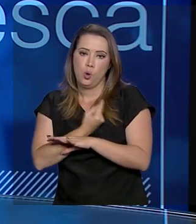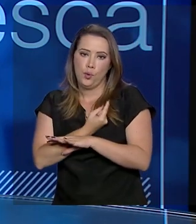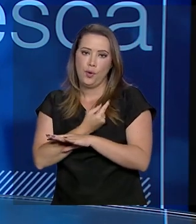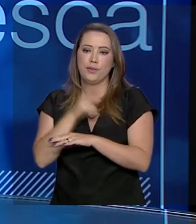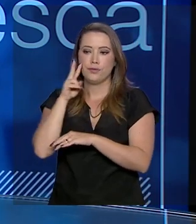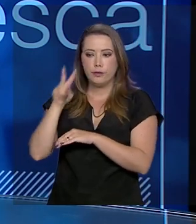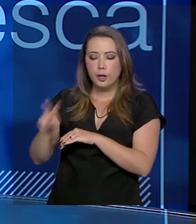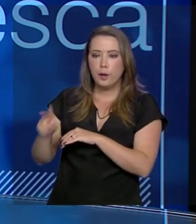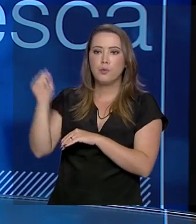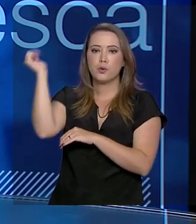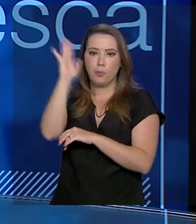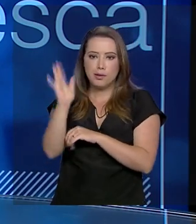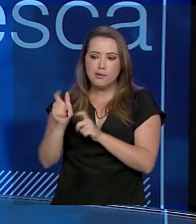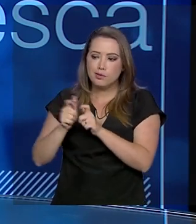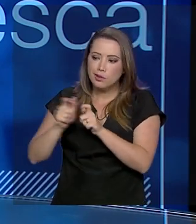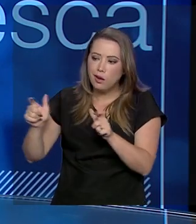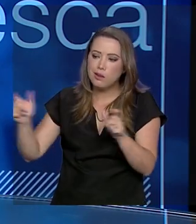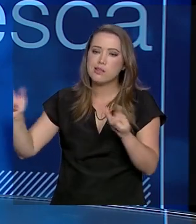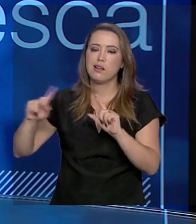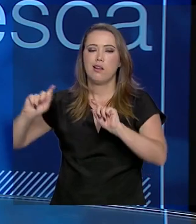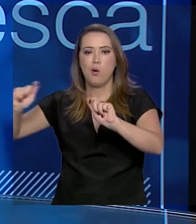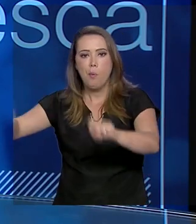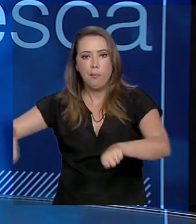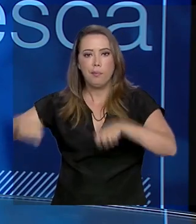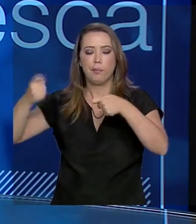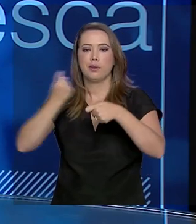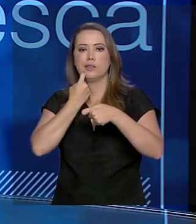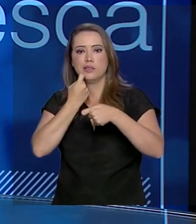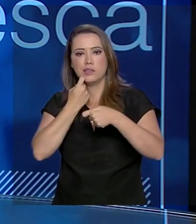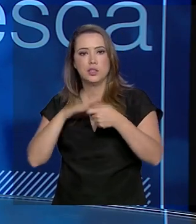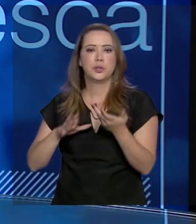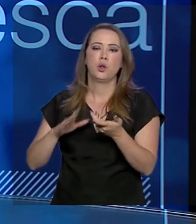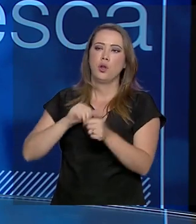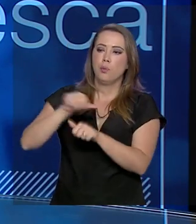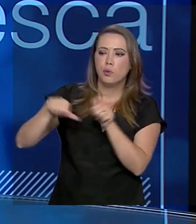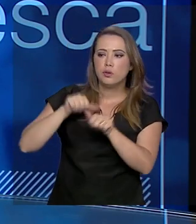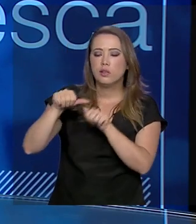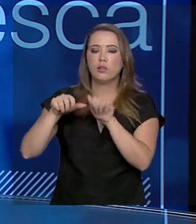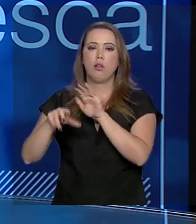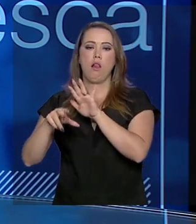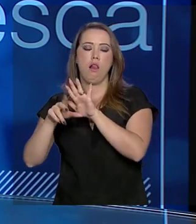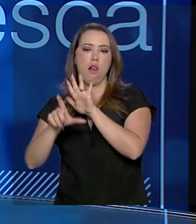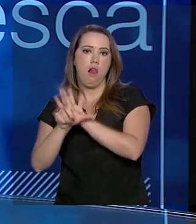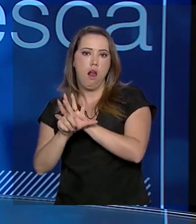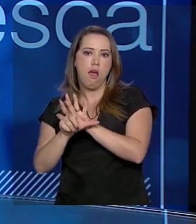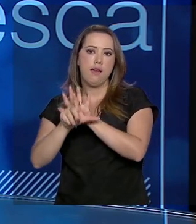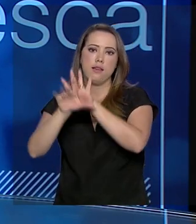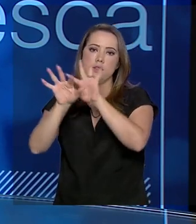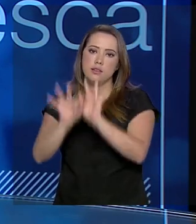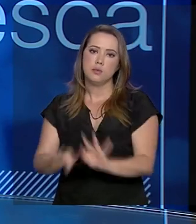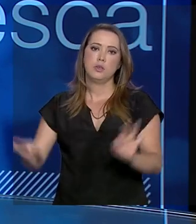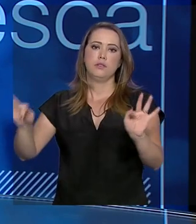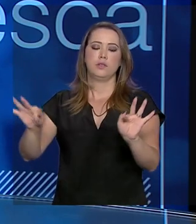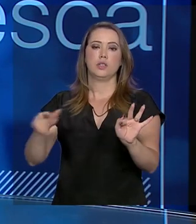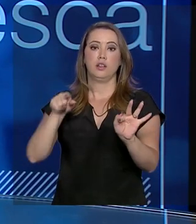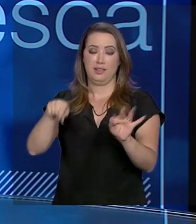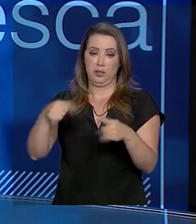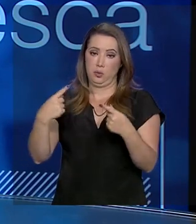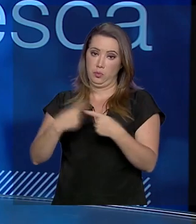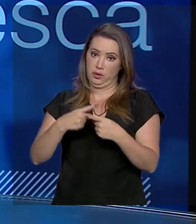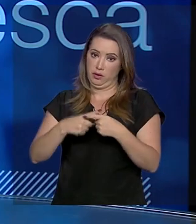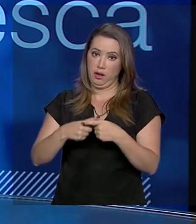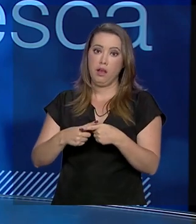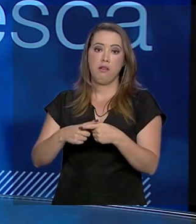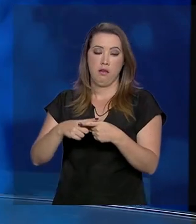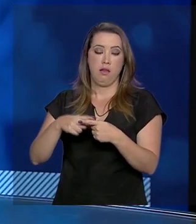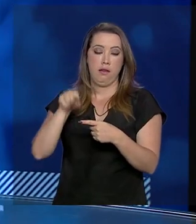tem crescido, nós temos incentivado, modernizando leis, inclusive, desburocratizando, que é uma palavra de ordem